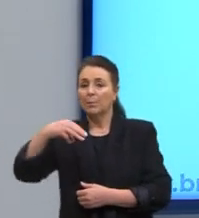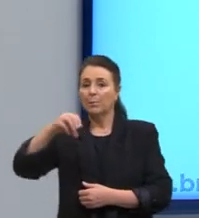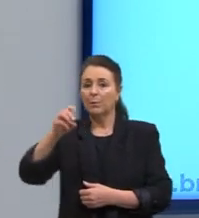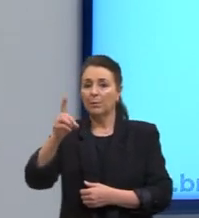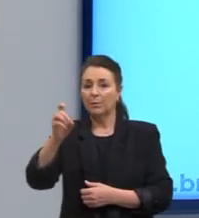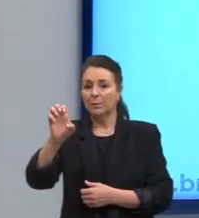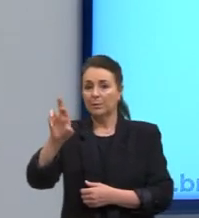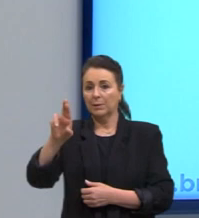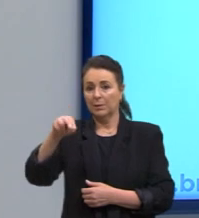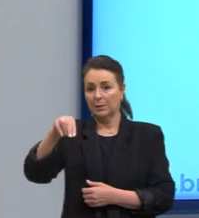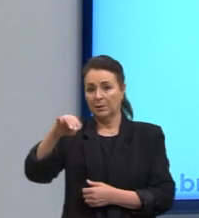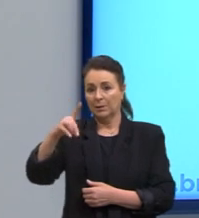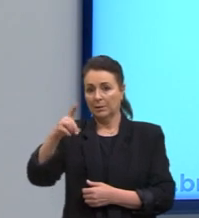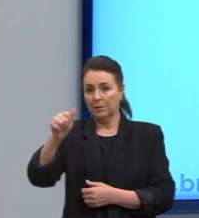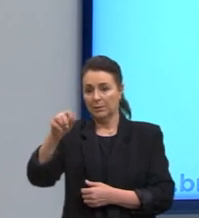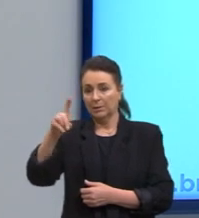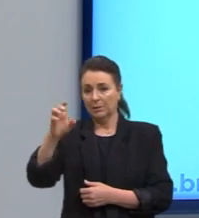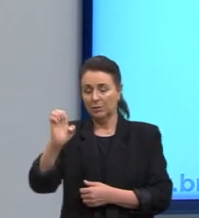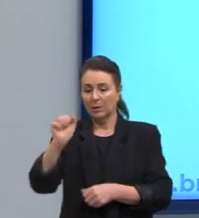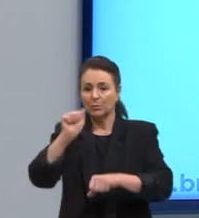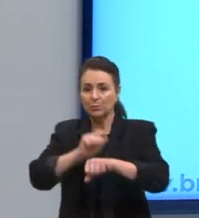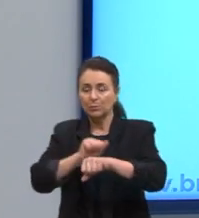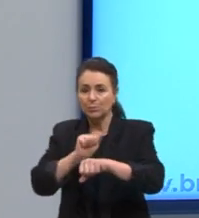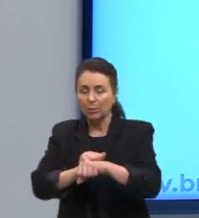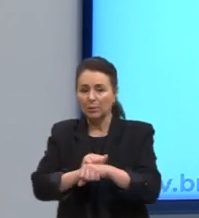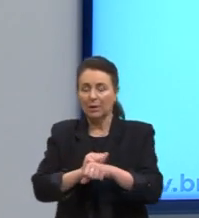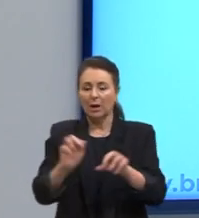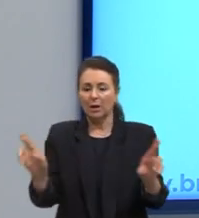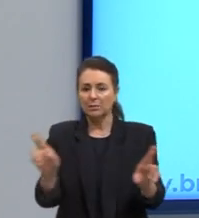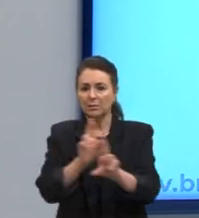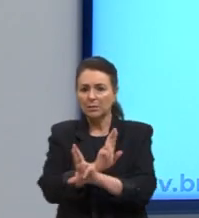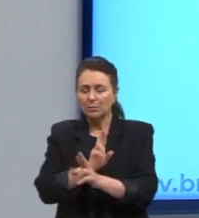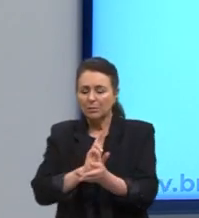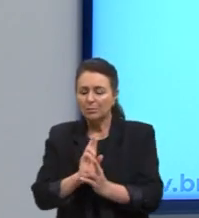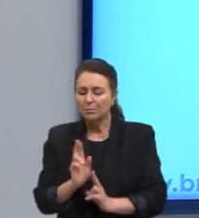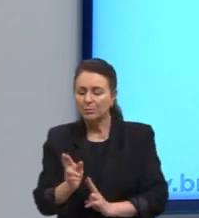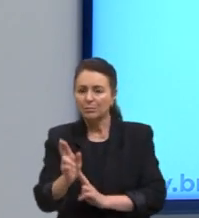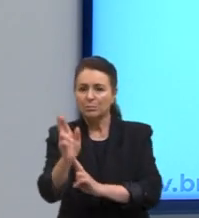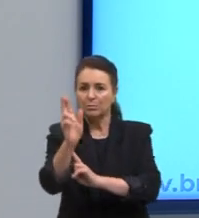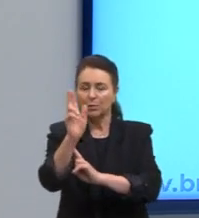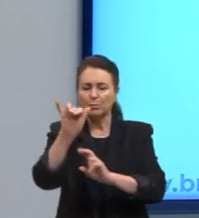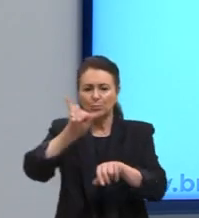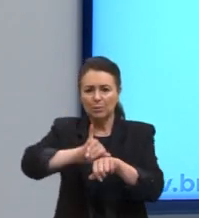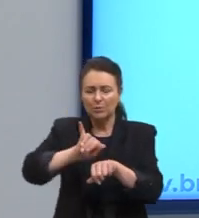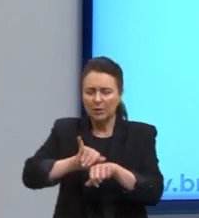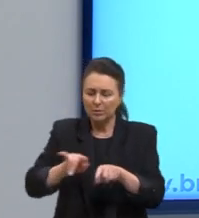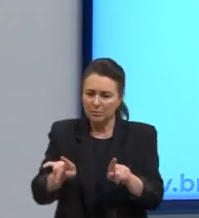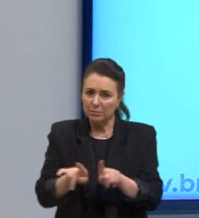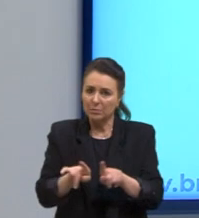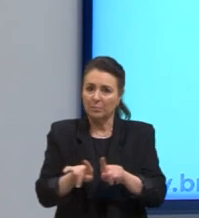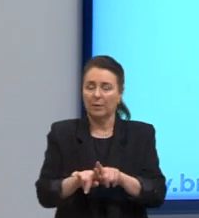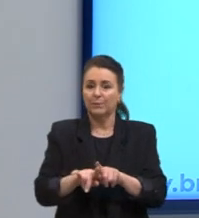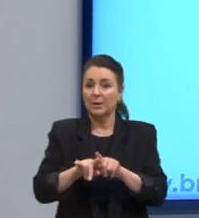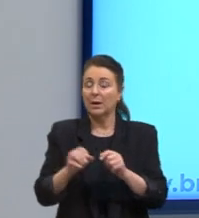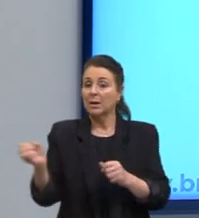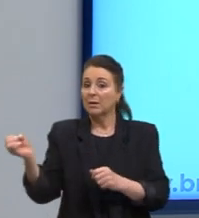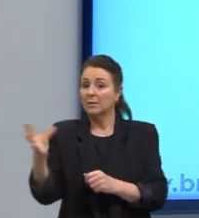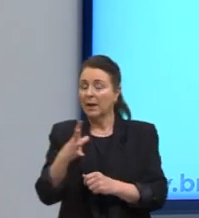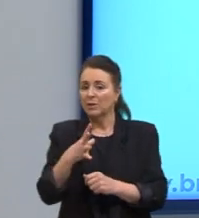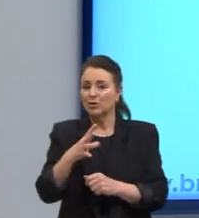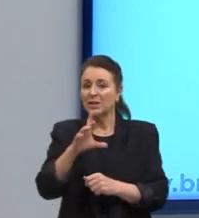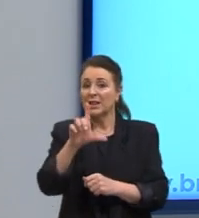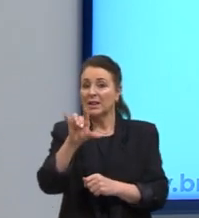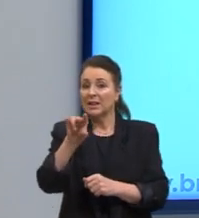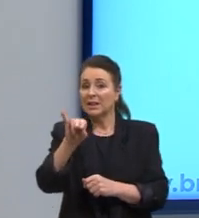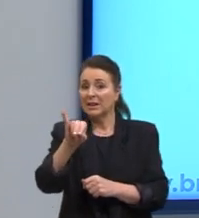é sólida, as relações são duradouras, os objetos são duradouros, e a modernidade líquida, que é